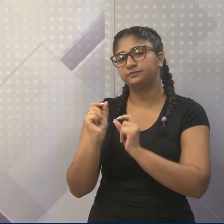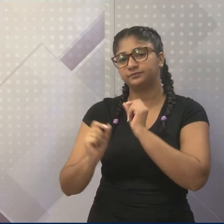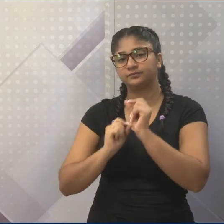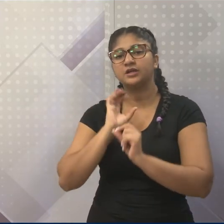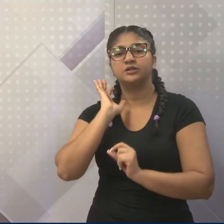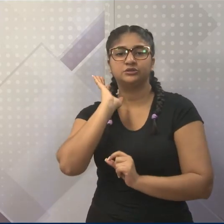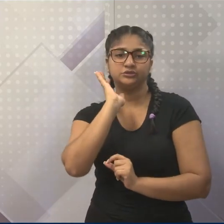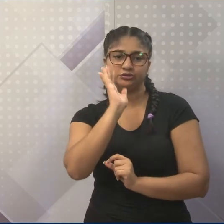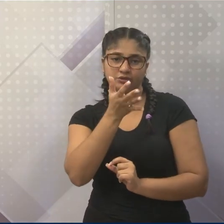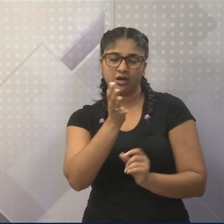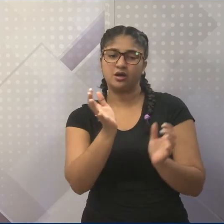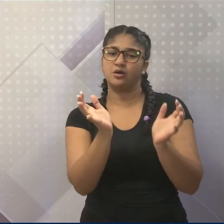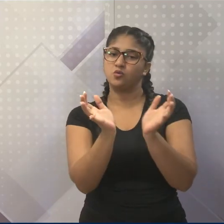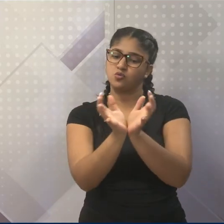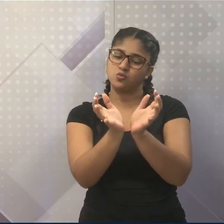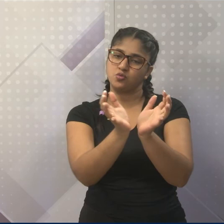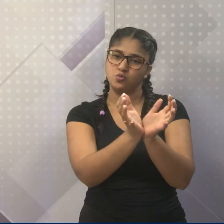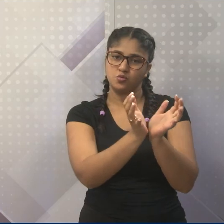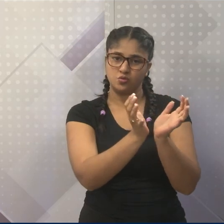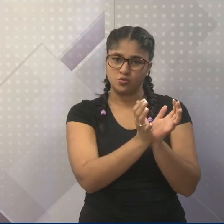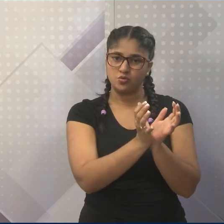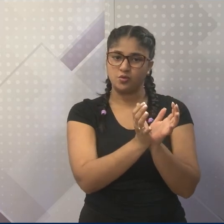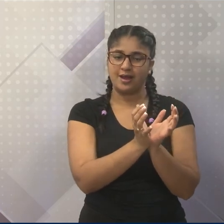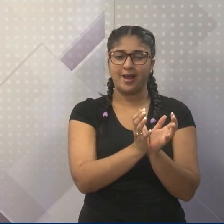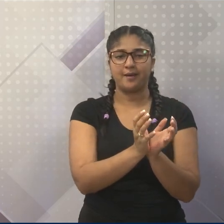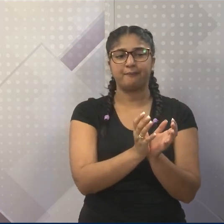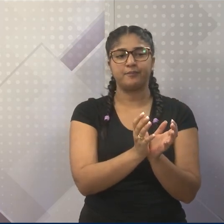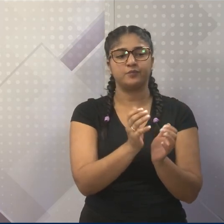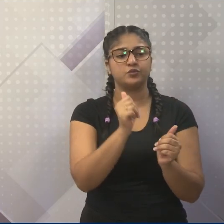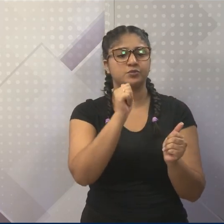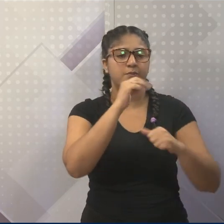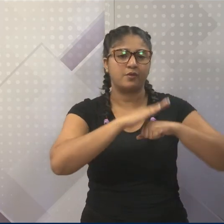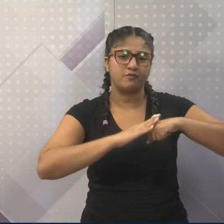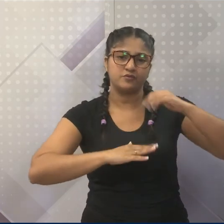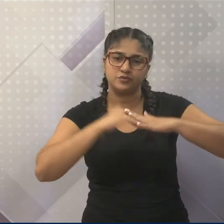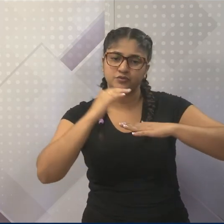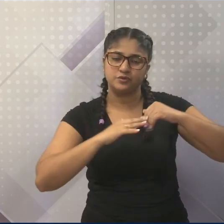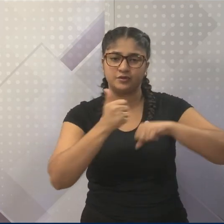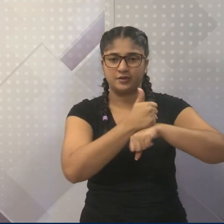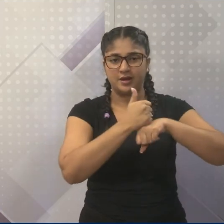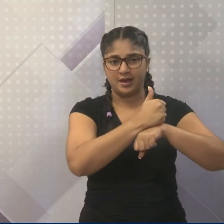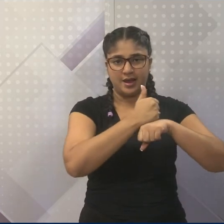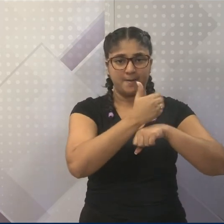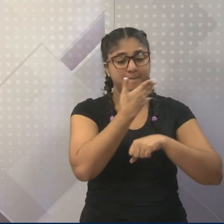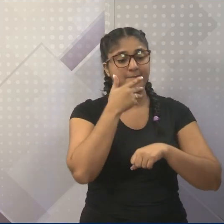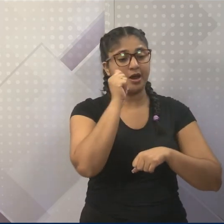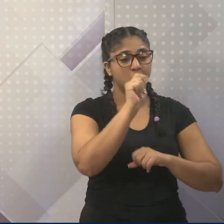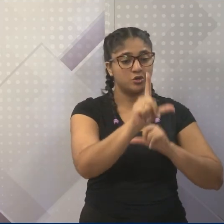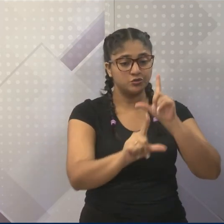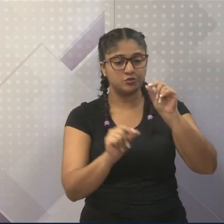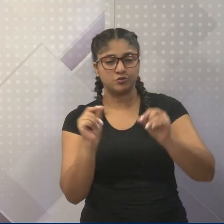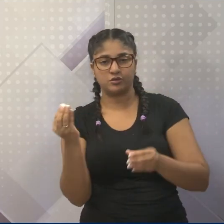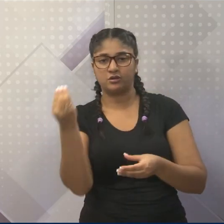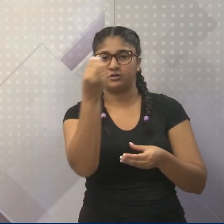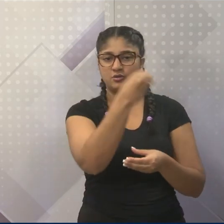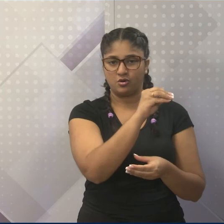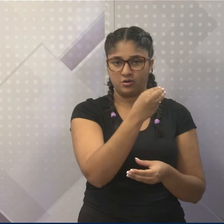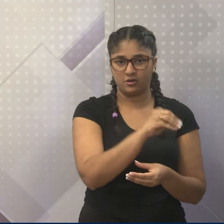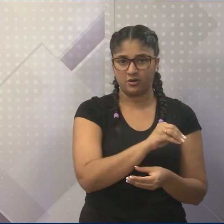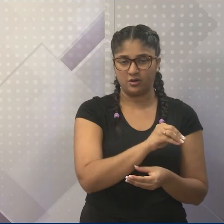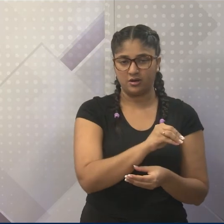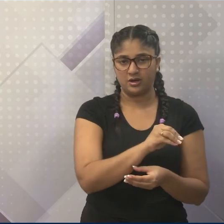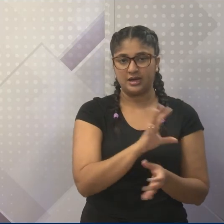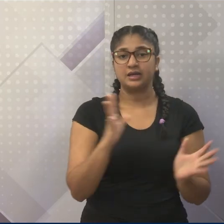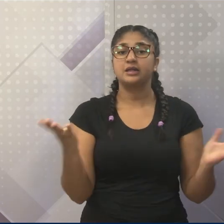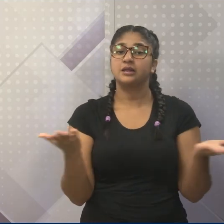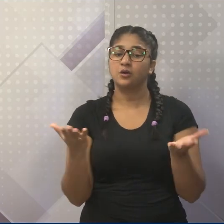seleção, aquela ideia de pegar os melhores jogadores de um time e colocar lá. E na outra ideia, a Copa do Mundo.